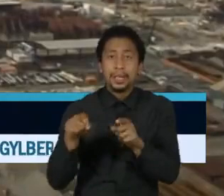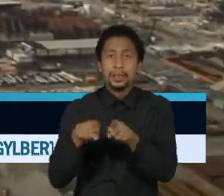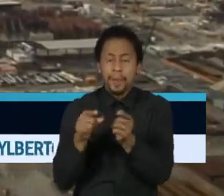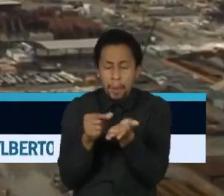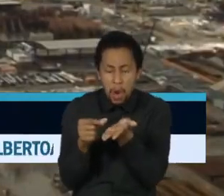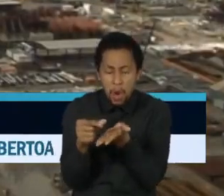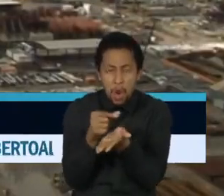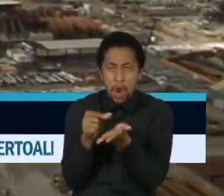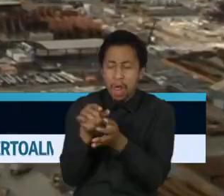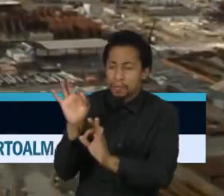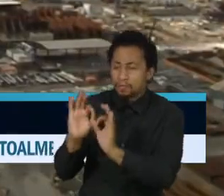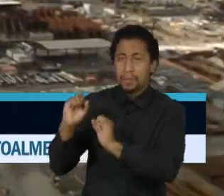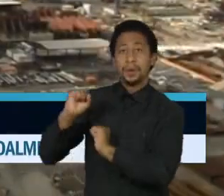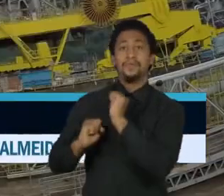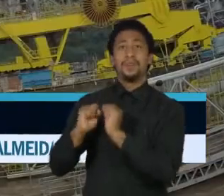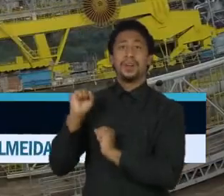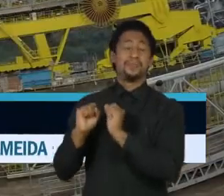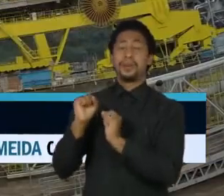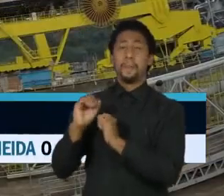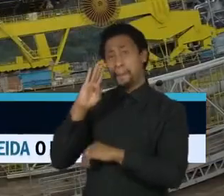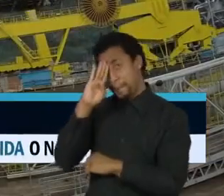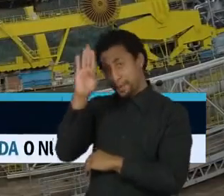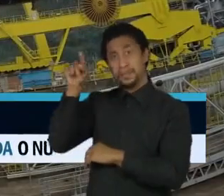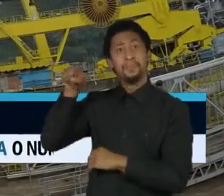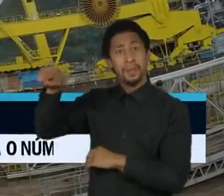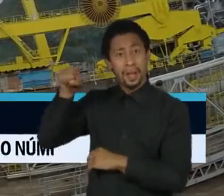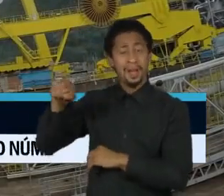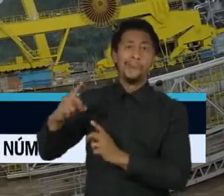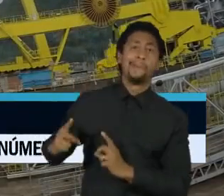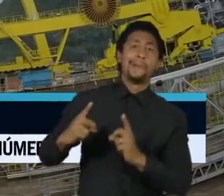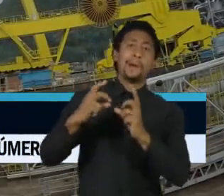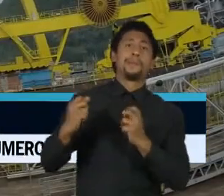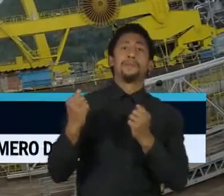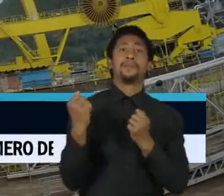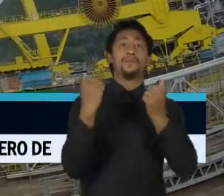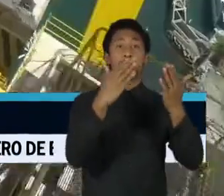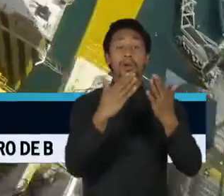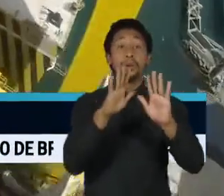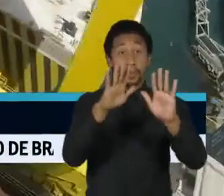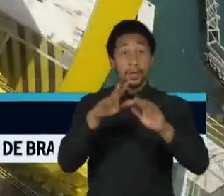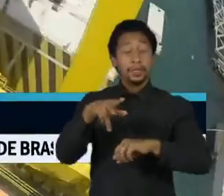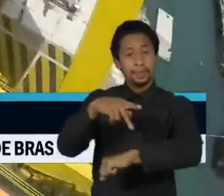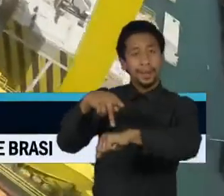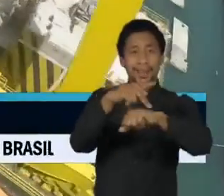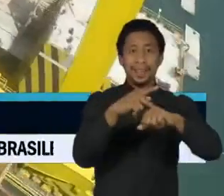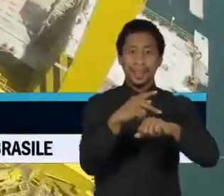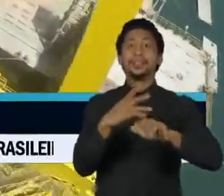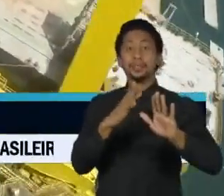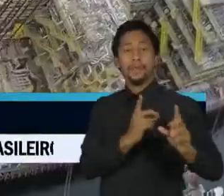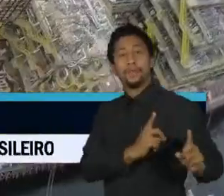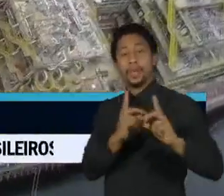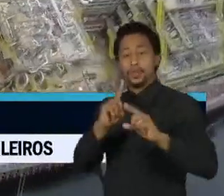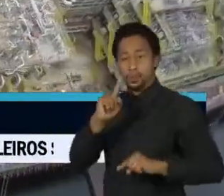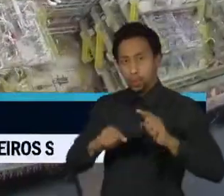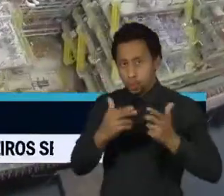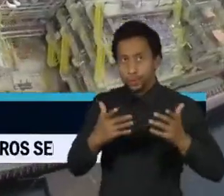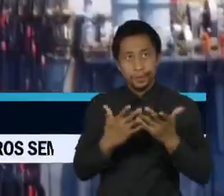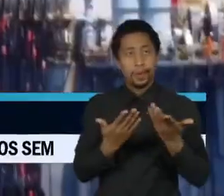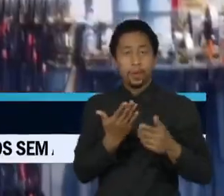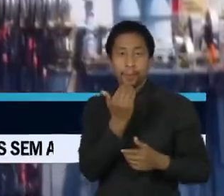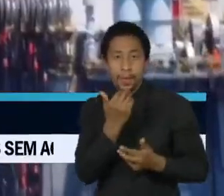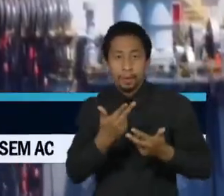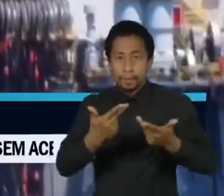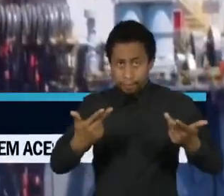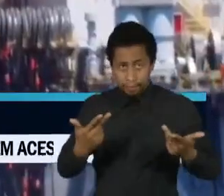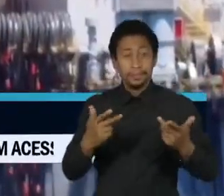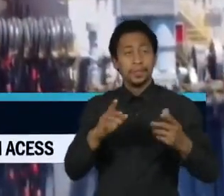O enfraquecimento chinês é uma péssima notícia para exportadores de commodities como o Brasil, Chile e Austrália, que